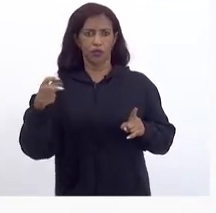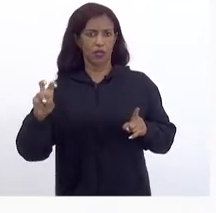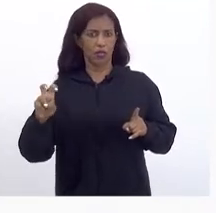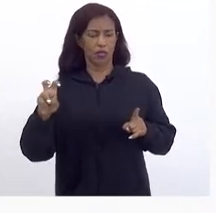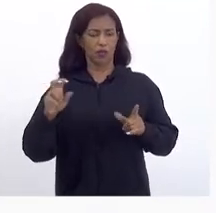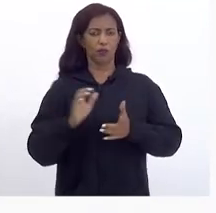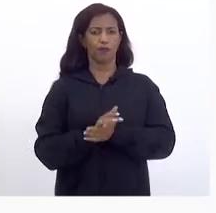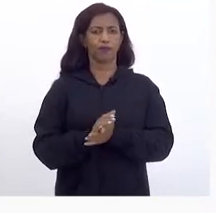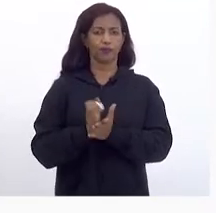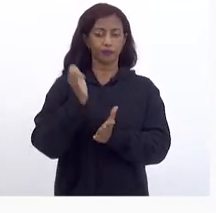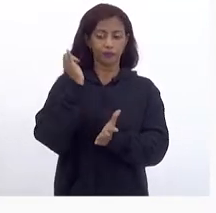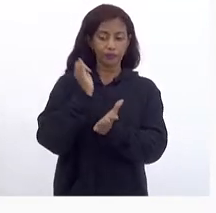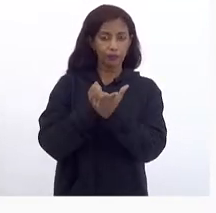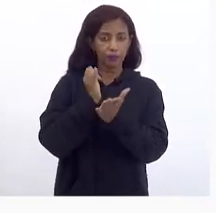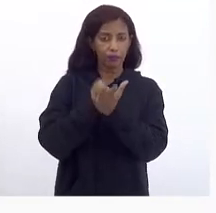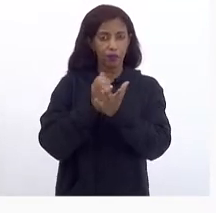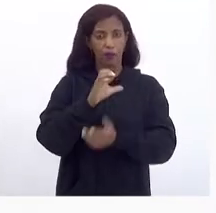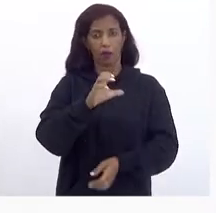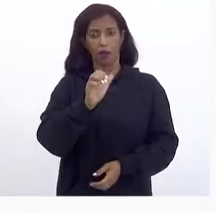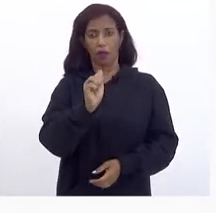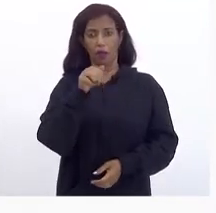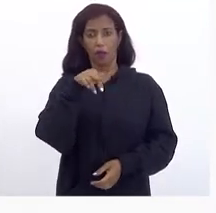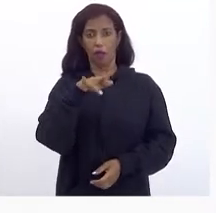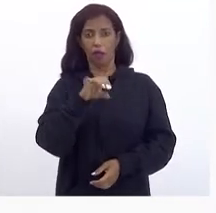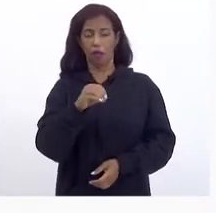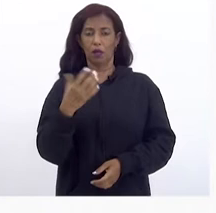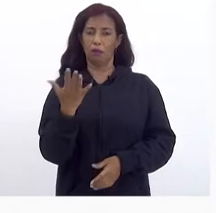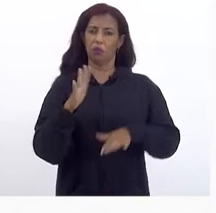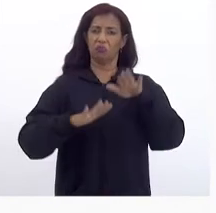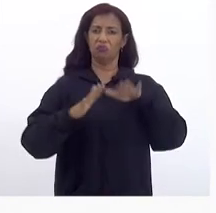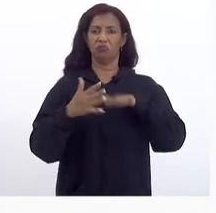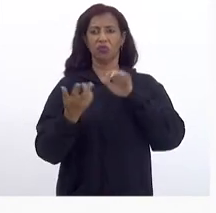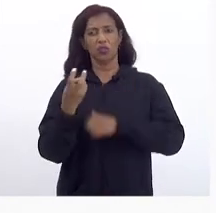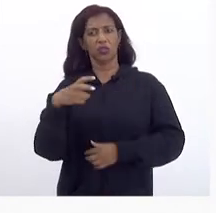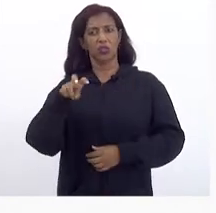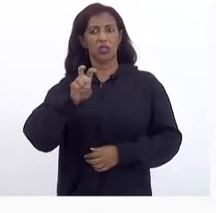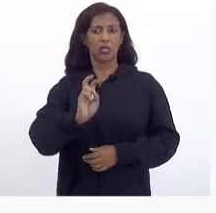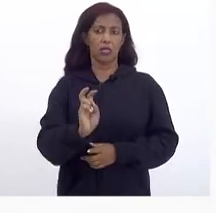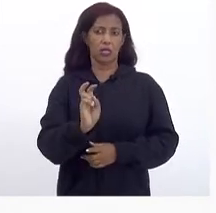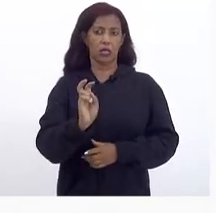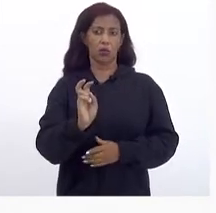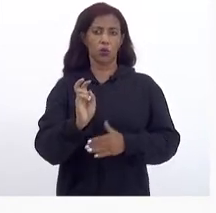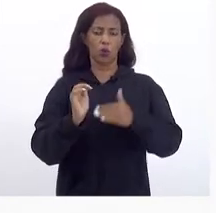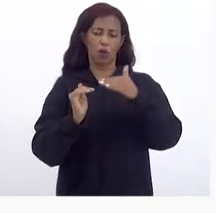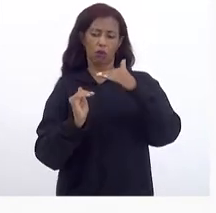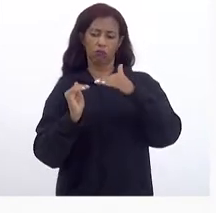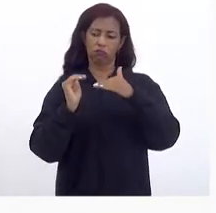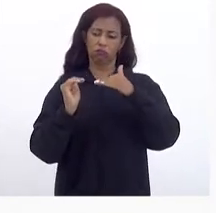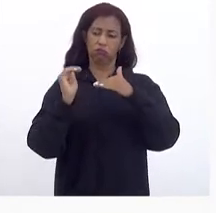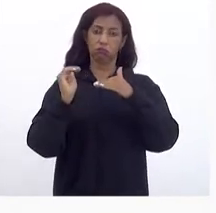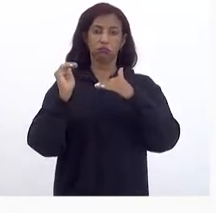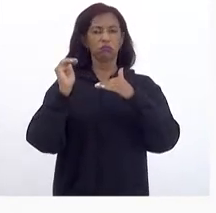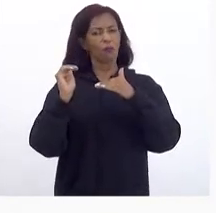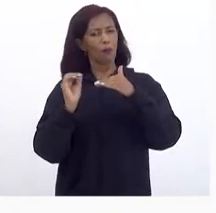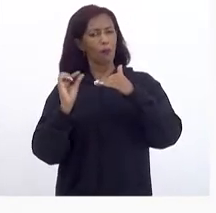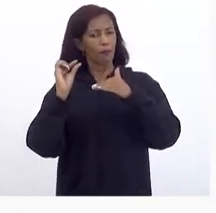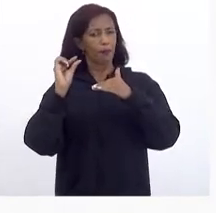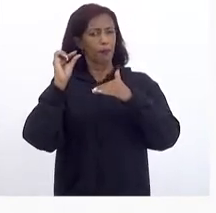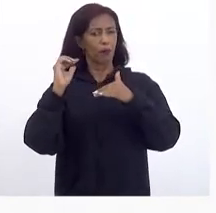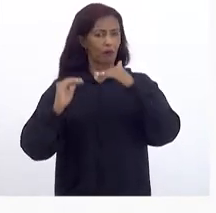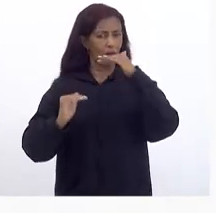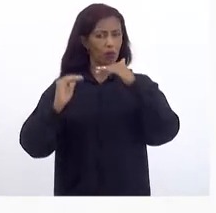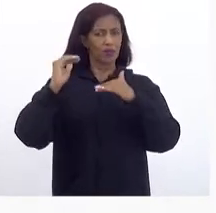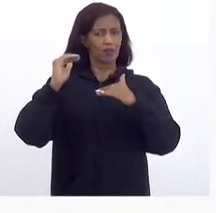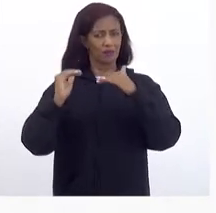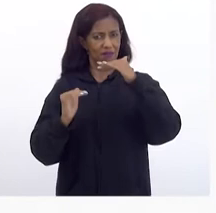taxa de câmbio É na faixa de 5 Ela tem crescido Muito agora Nos últimos dias Mas oscilando